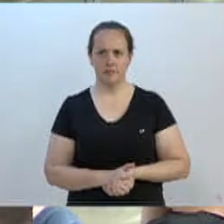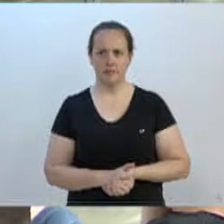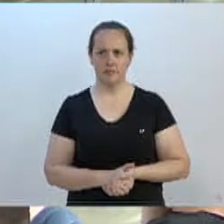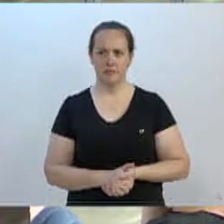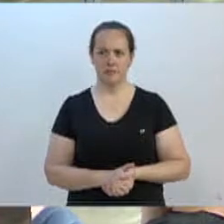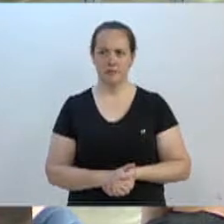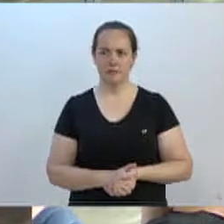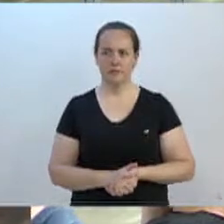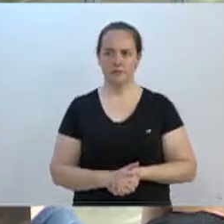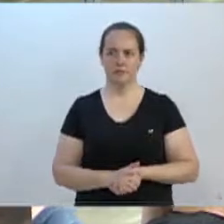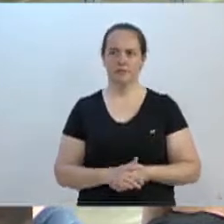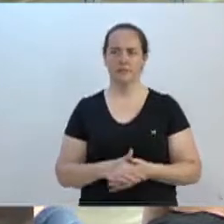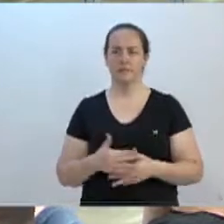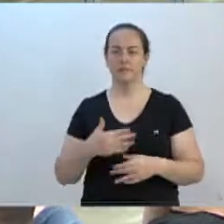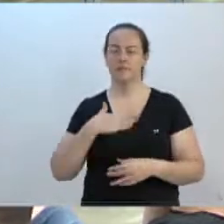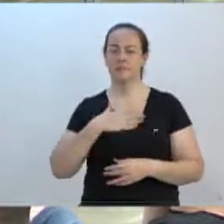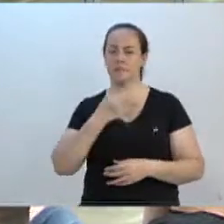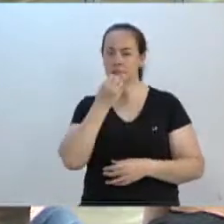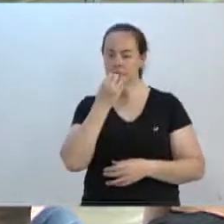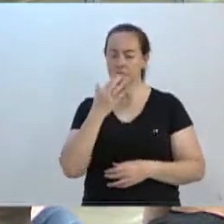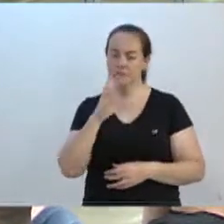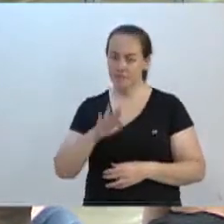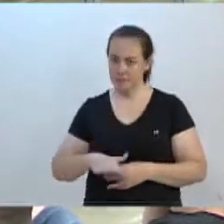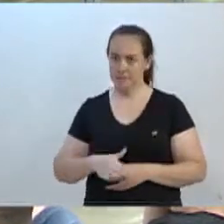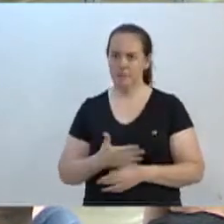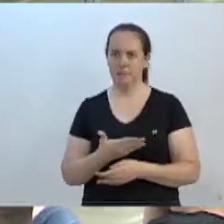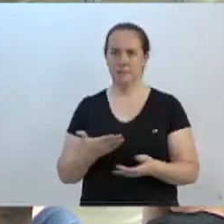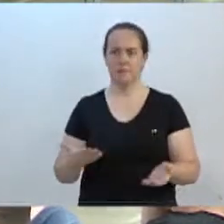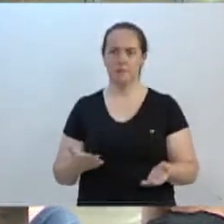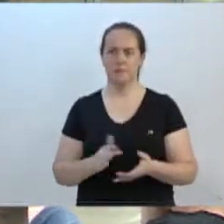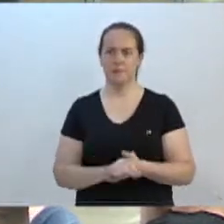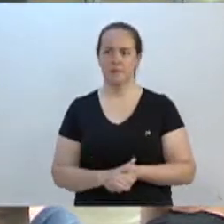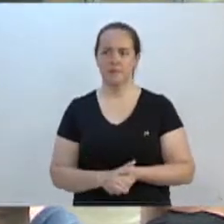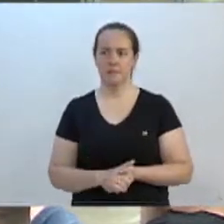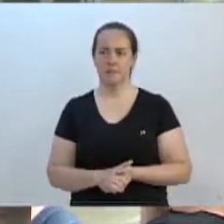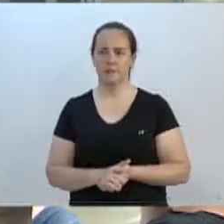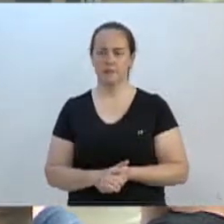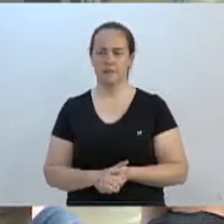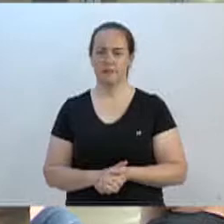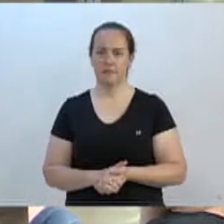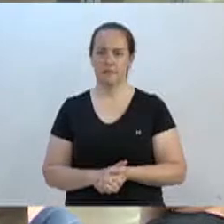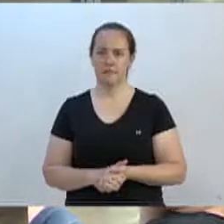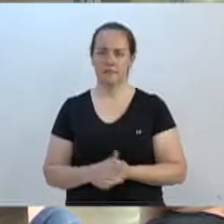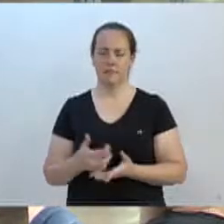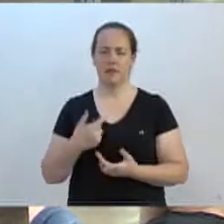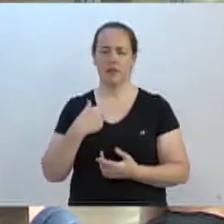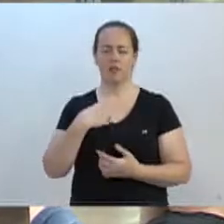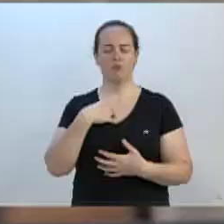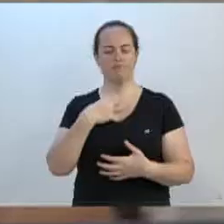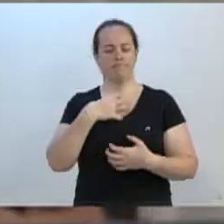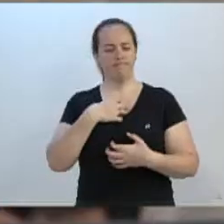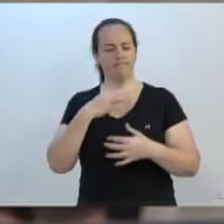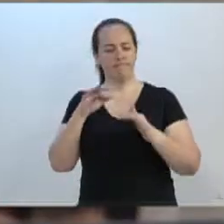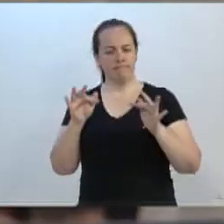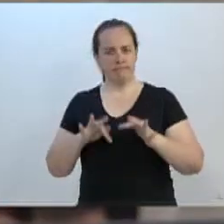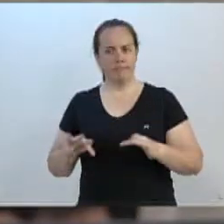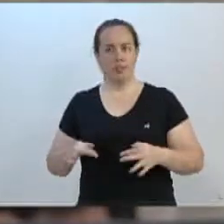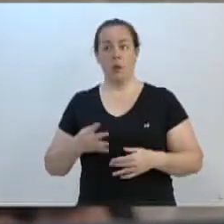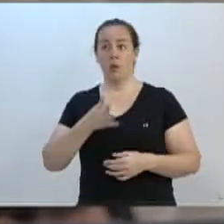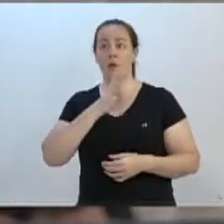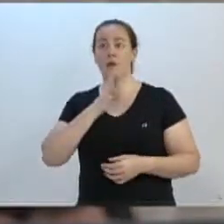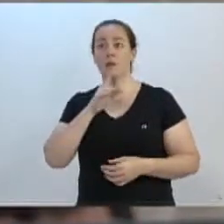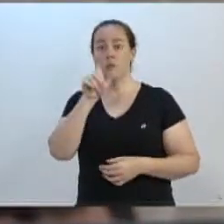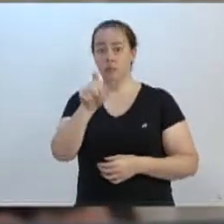Senhor presidente, vereador Ernesto Topazio, eu tive a grata satisfação de conhecer o senhor aqui,